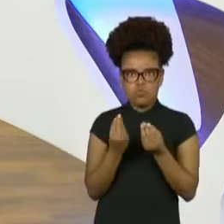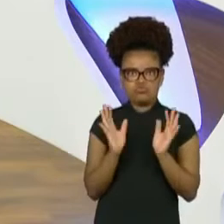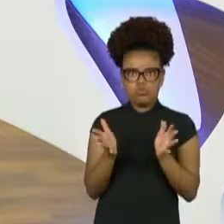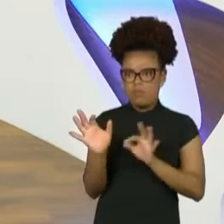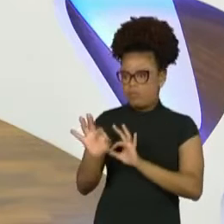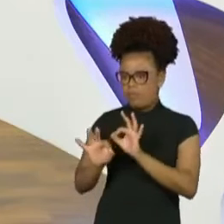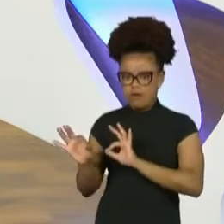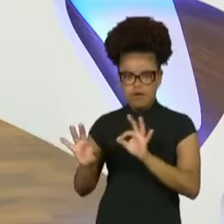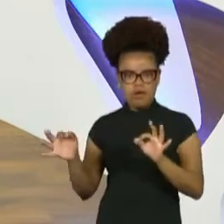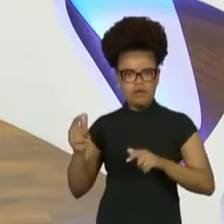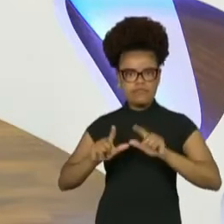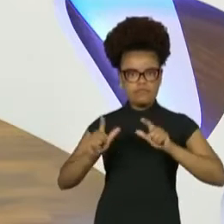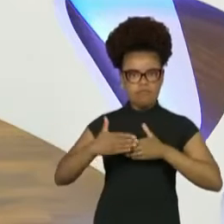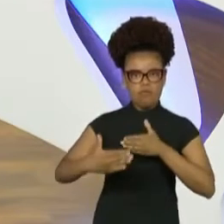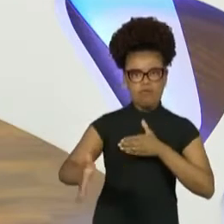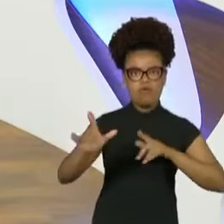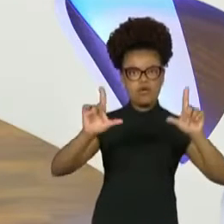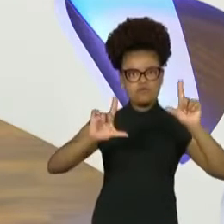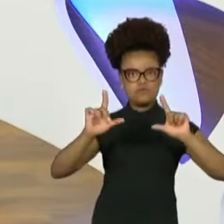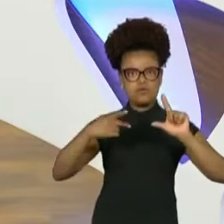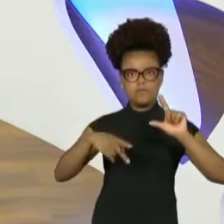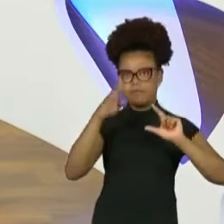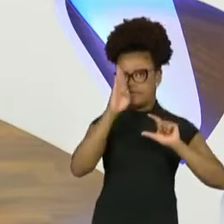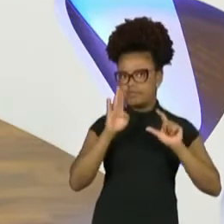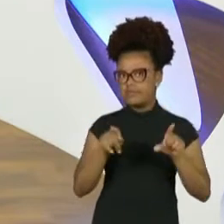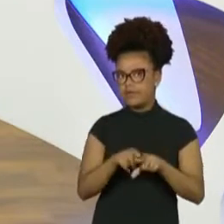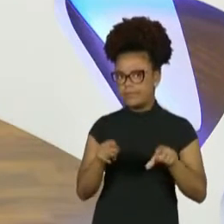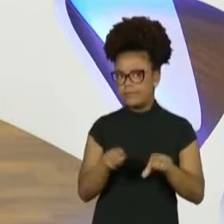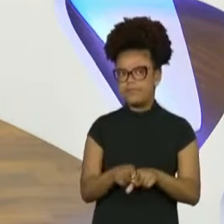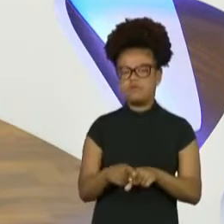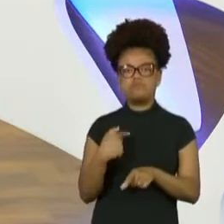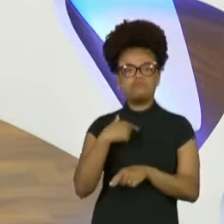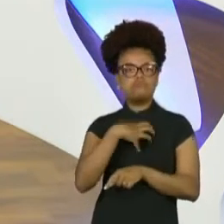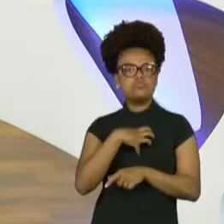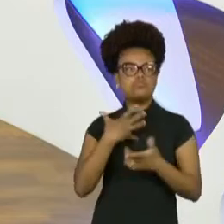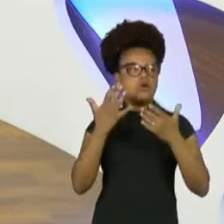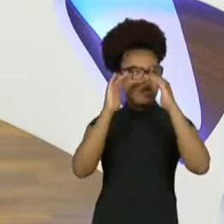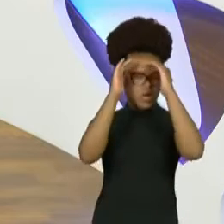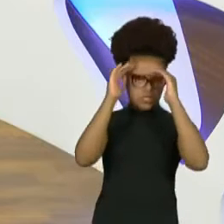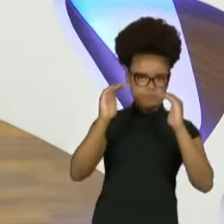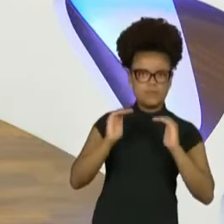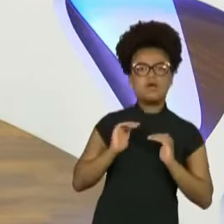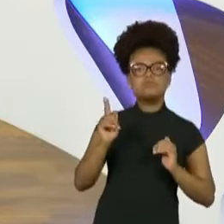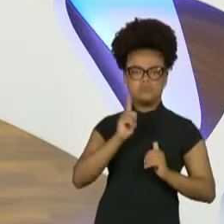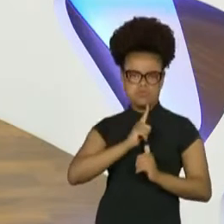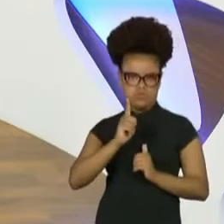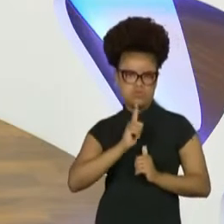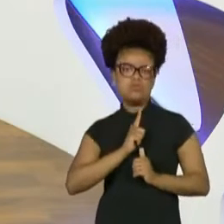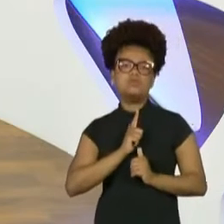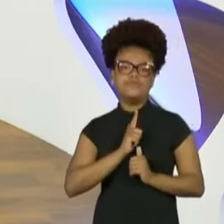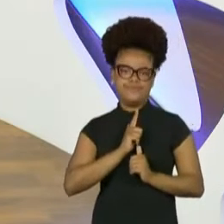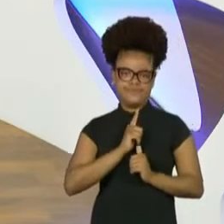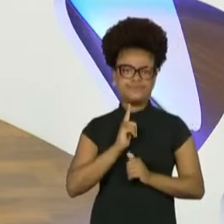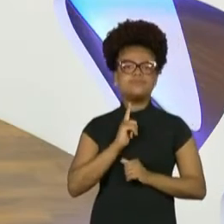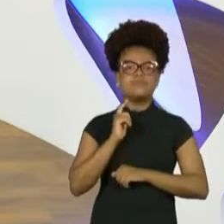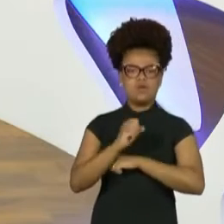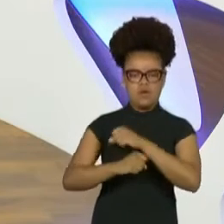televisão brasileira. Você se sente efetivamente respeitada em todas as suas potencialidades em 2021?